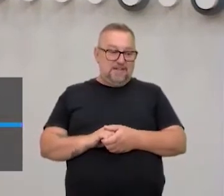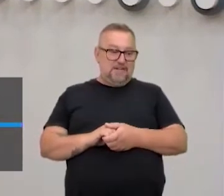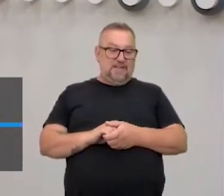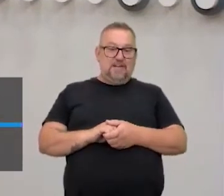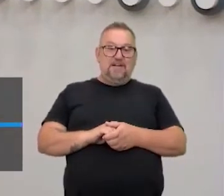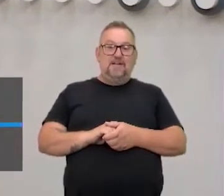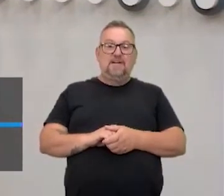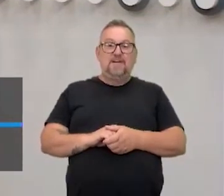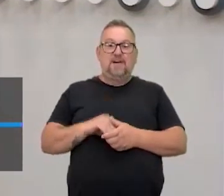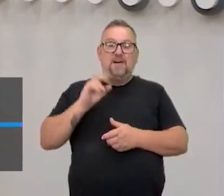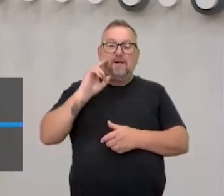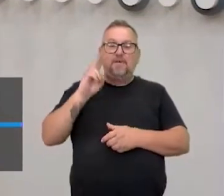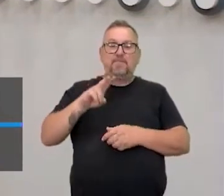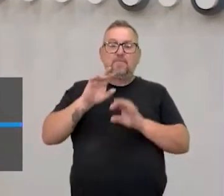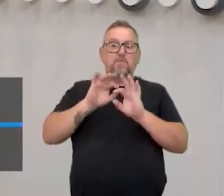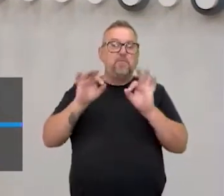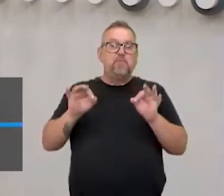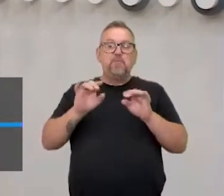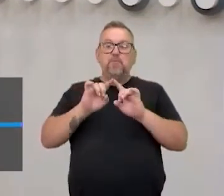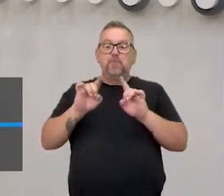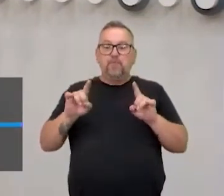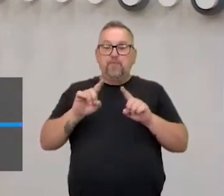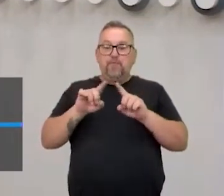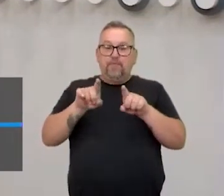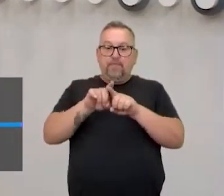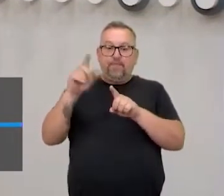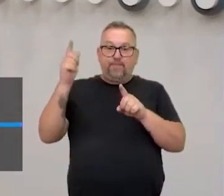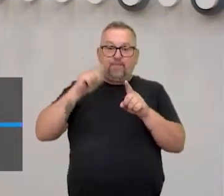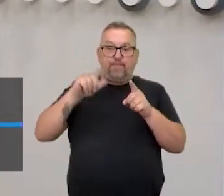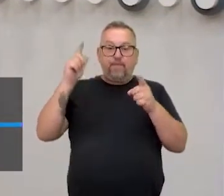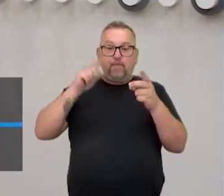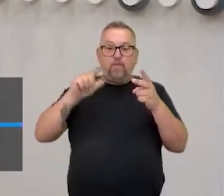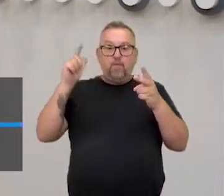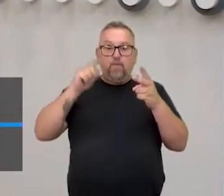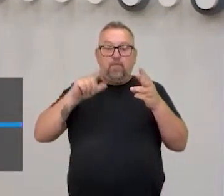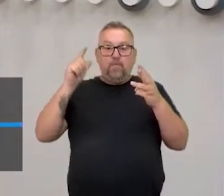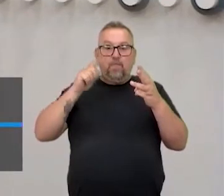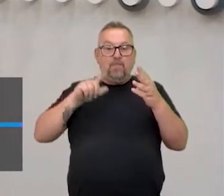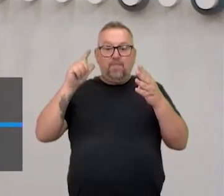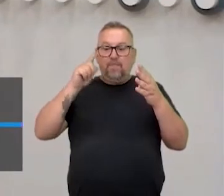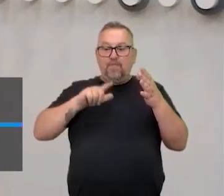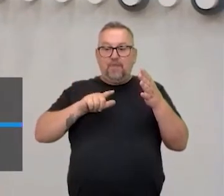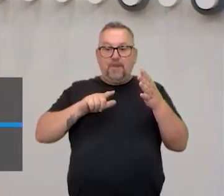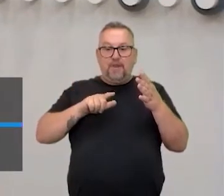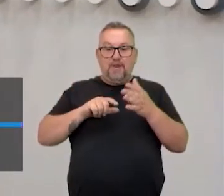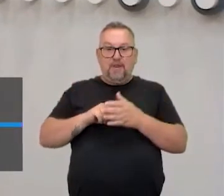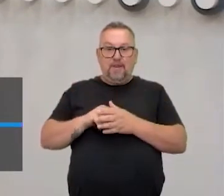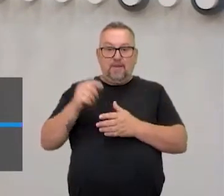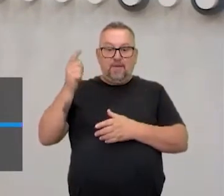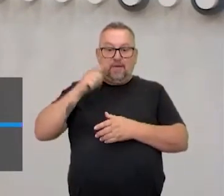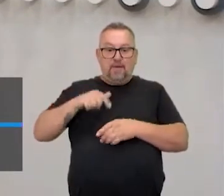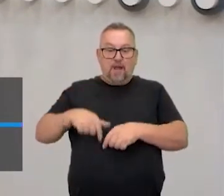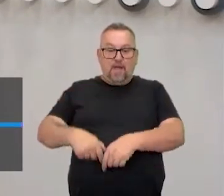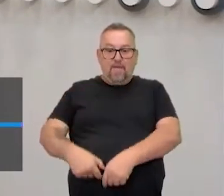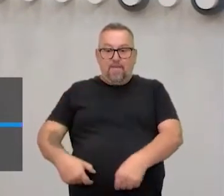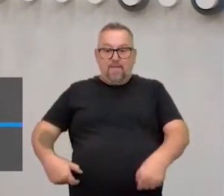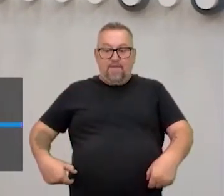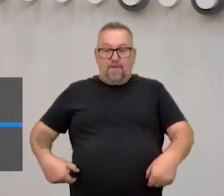ele é sempre em movimento simples, mas você vai repetir sempre a mesma coisa. Então, assim, pra chegar na faixa marrom